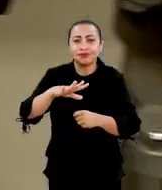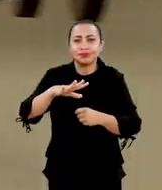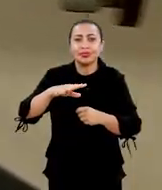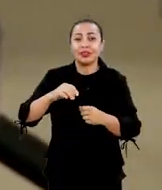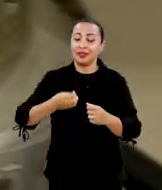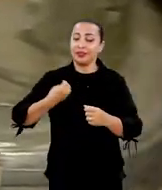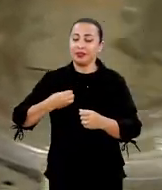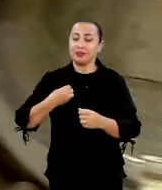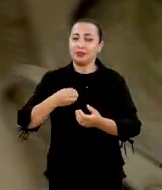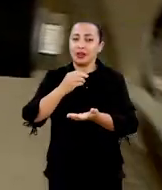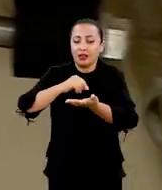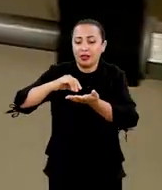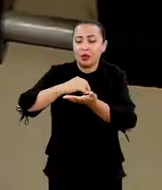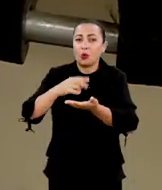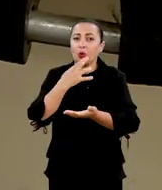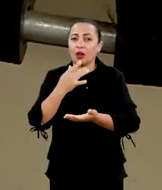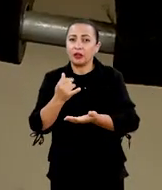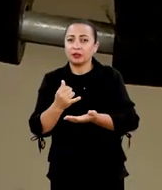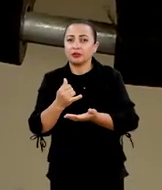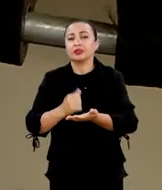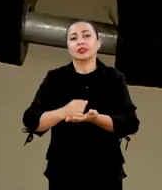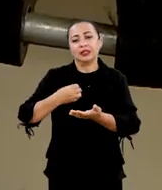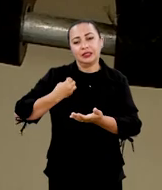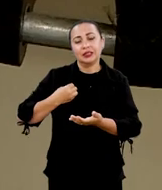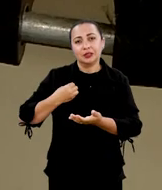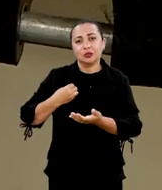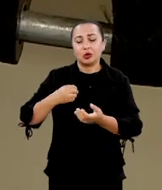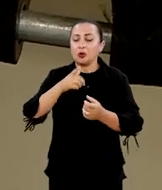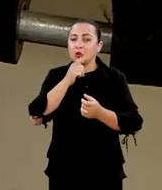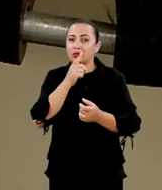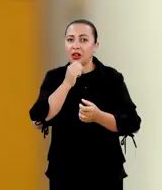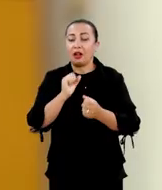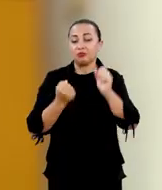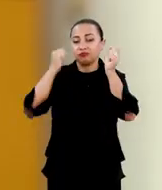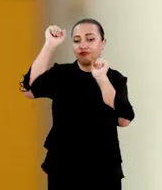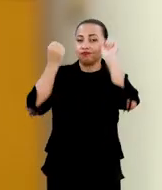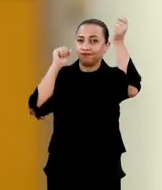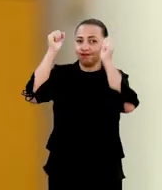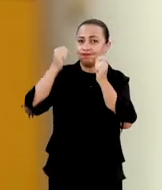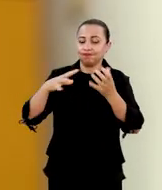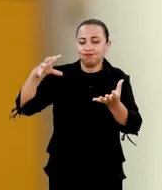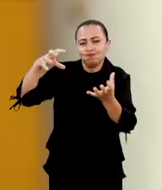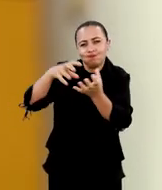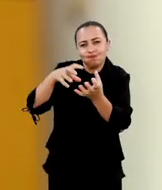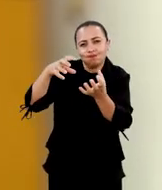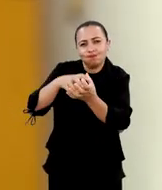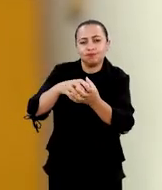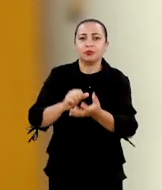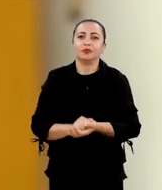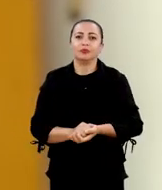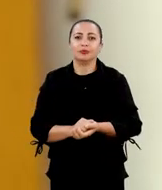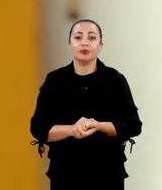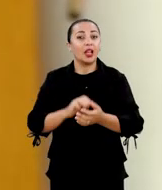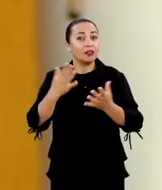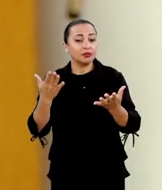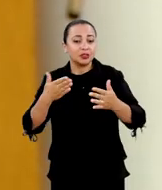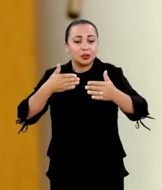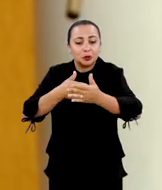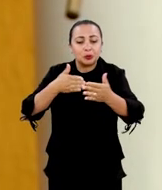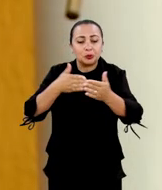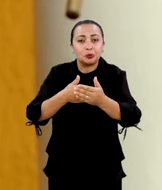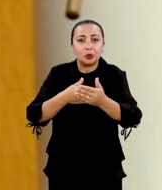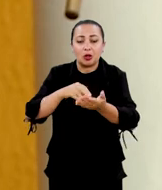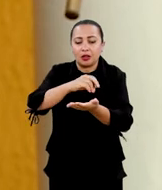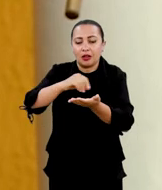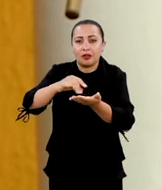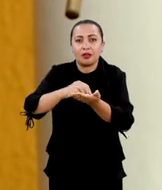virtude da presença de corantes, que estão presentes nesses efluentes em grande concentração. A situação impede que